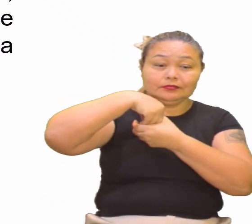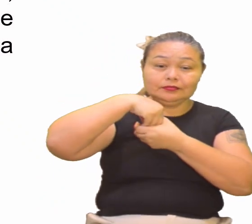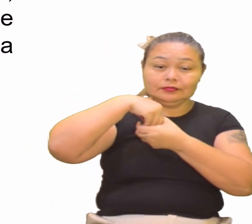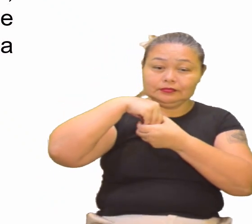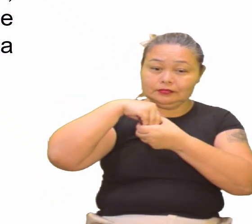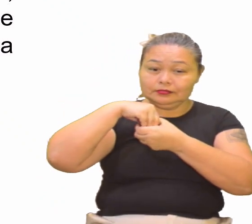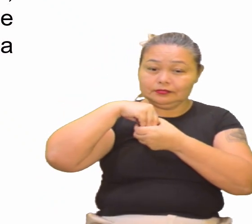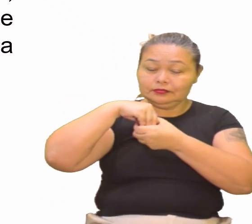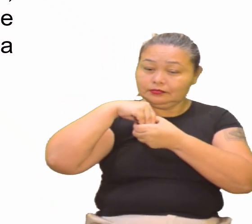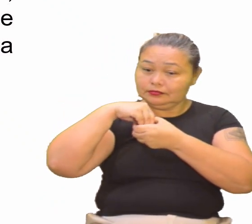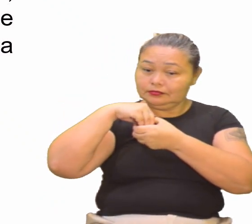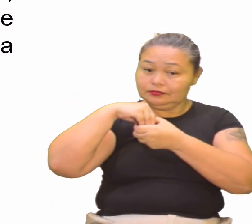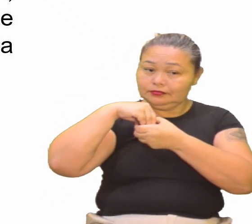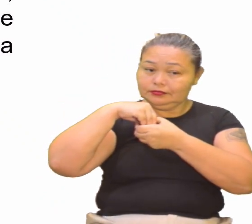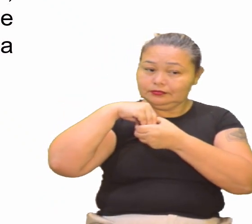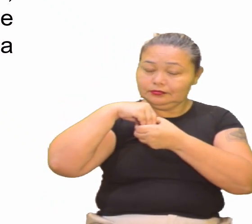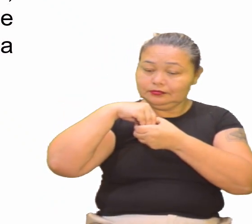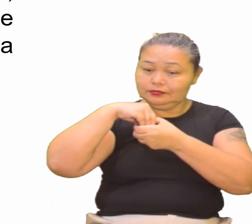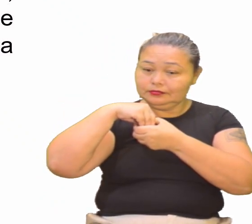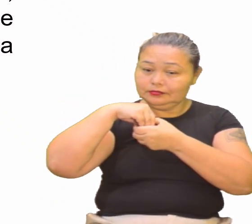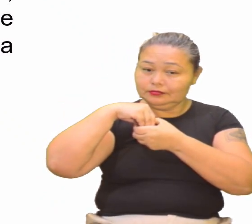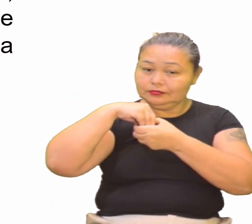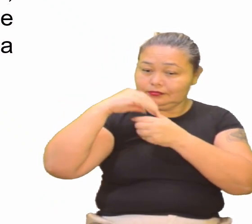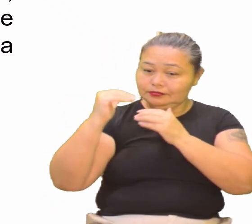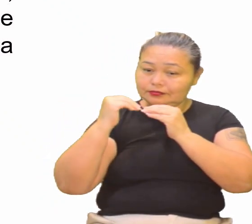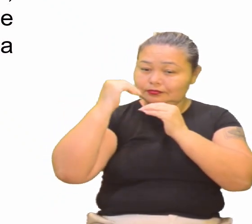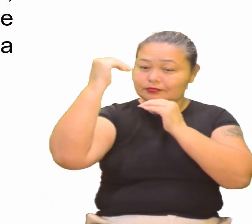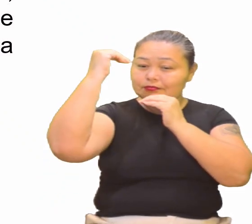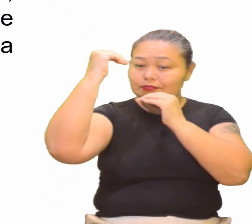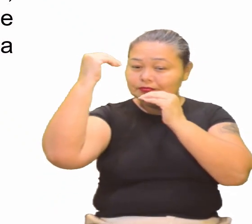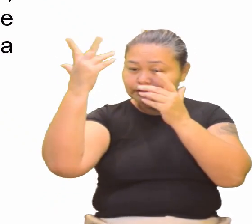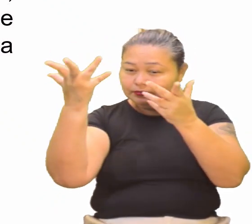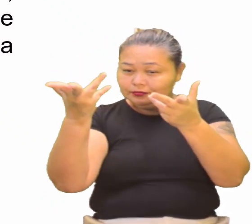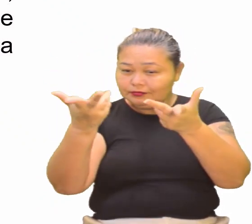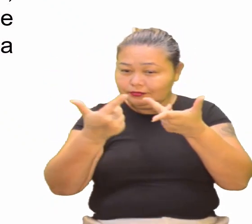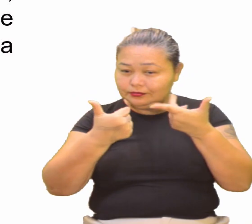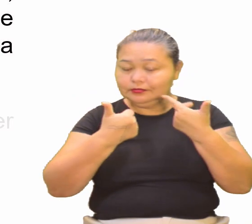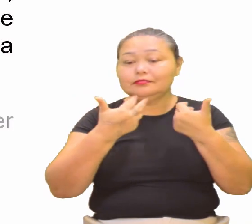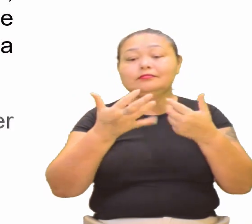uma, de mais alto grau de uma qualidade,